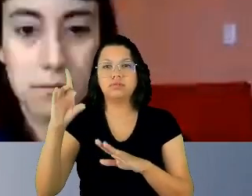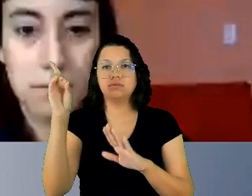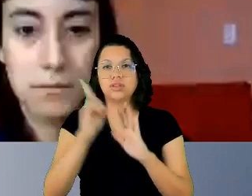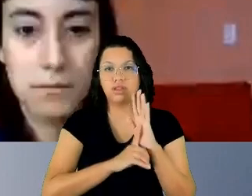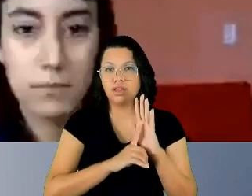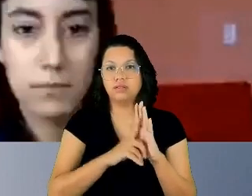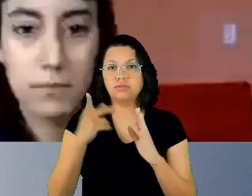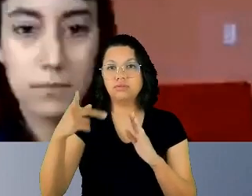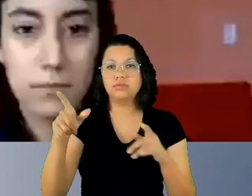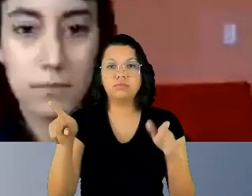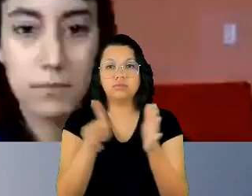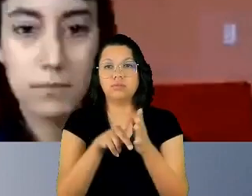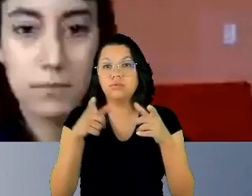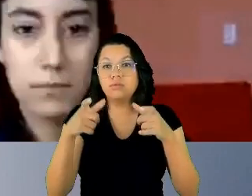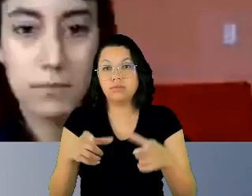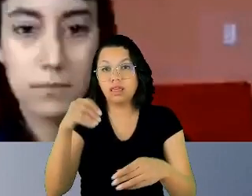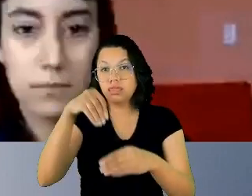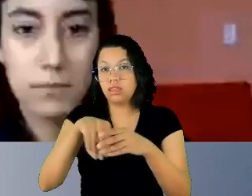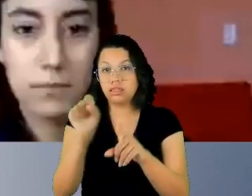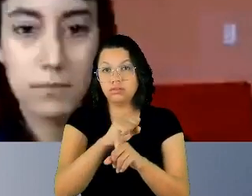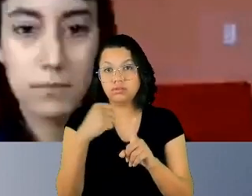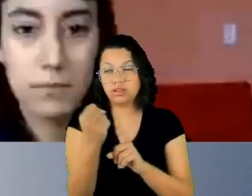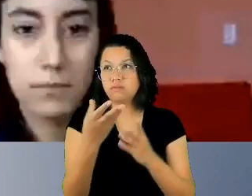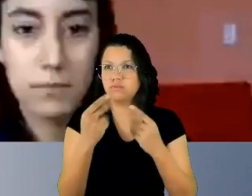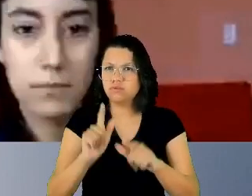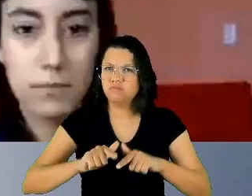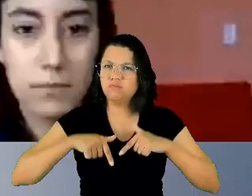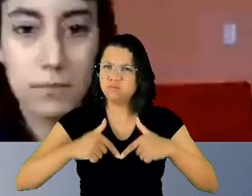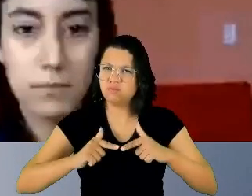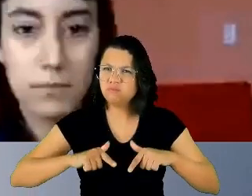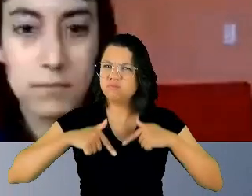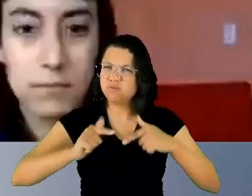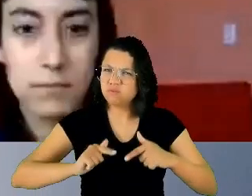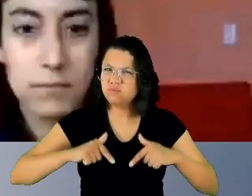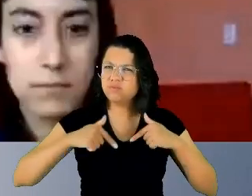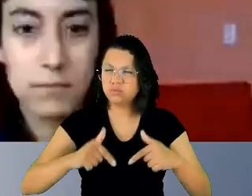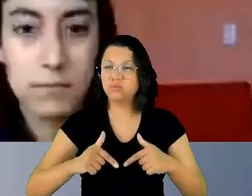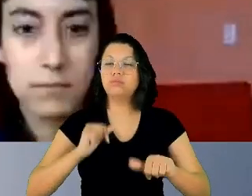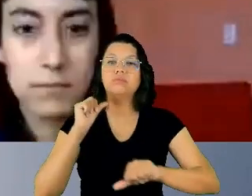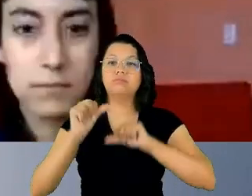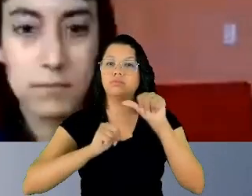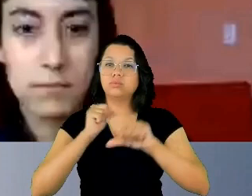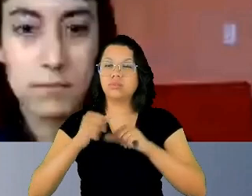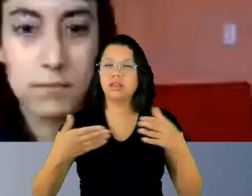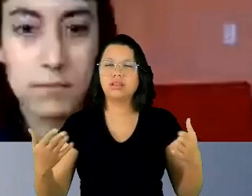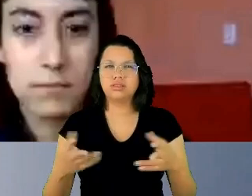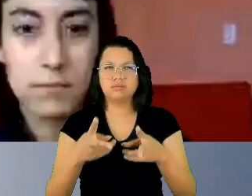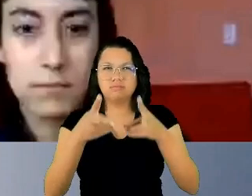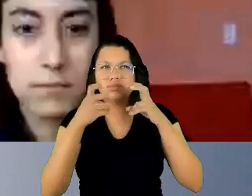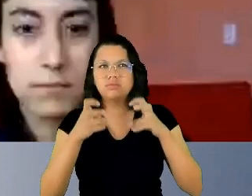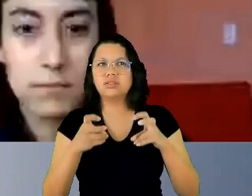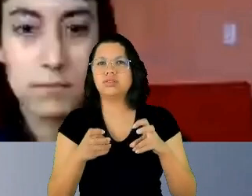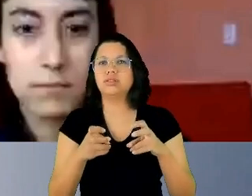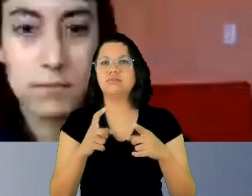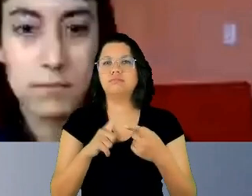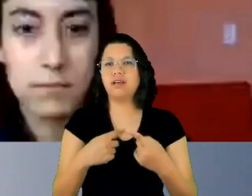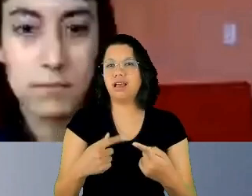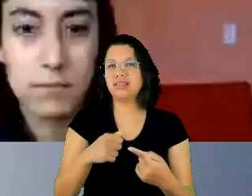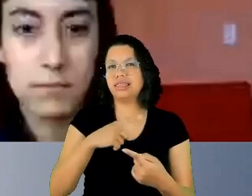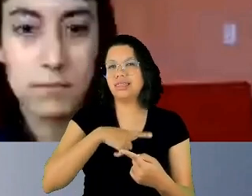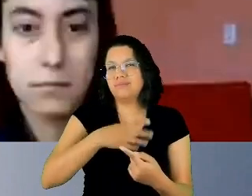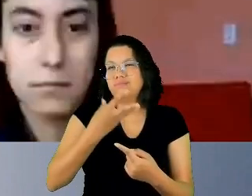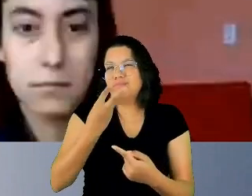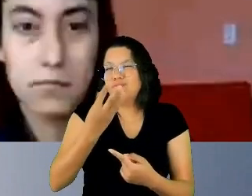o seu lugar na sociedade. Muitos se lutou para mudar esse panorama e muitos se têm ainda que